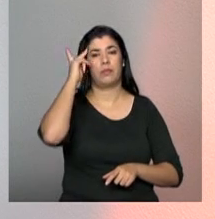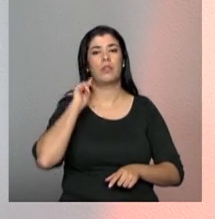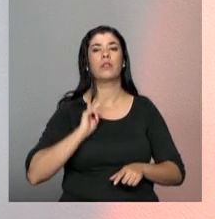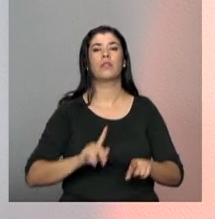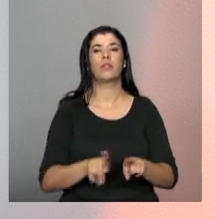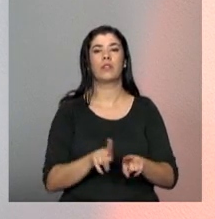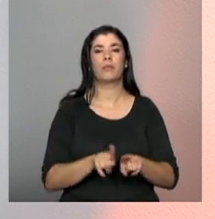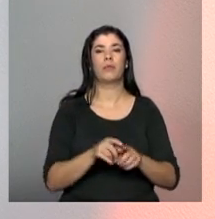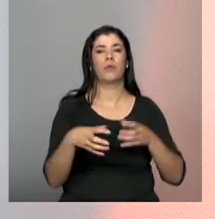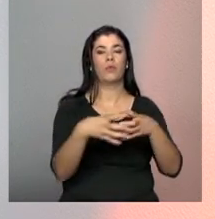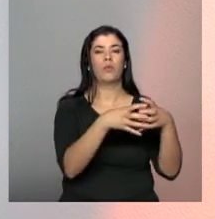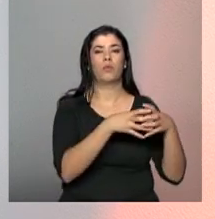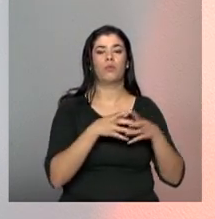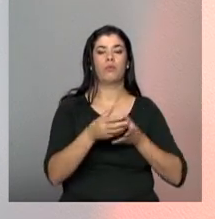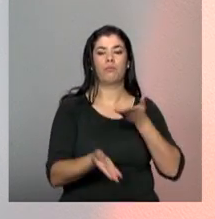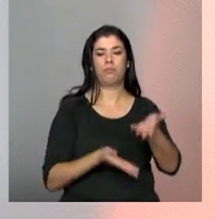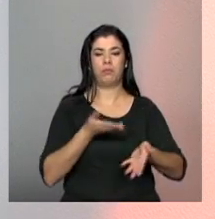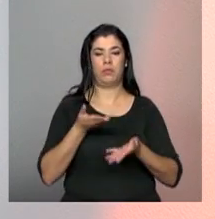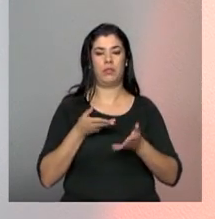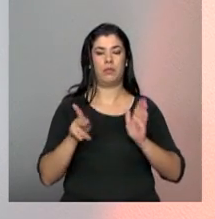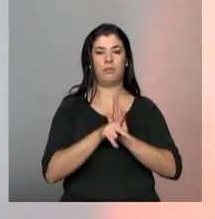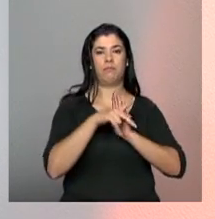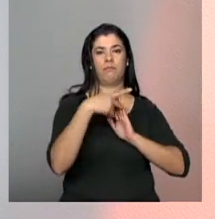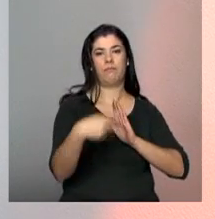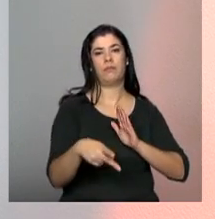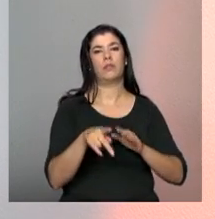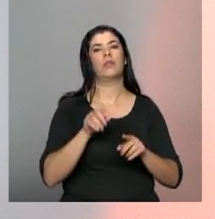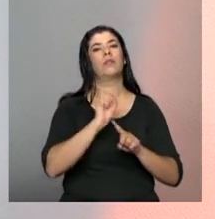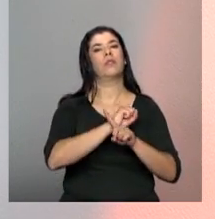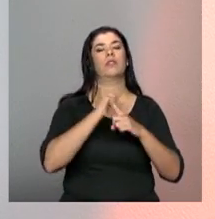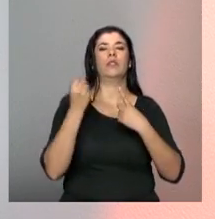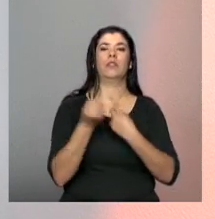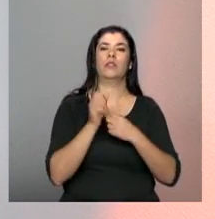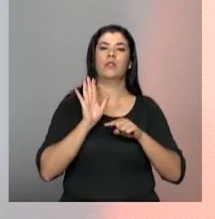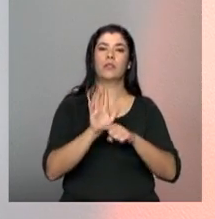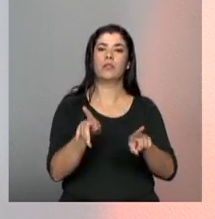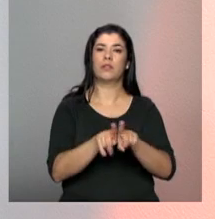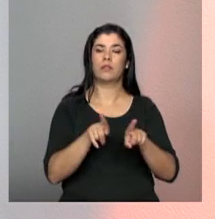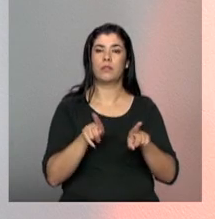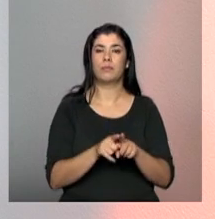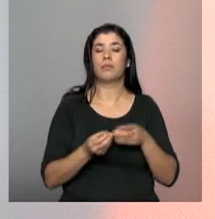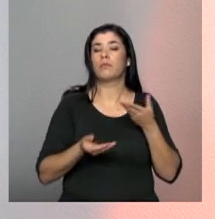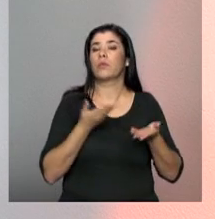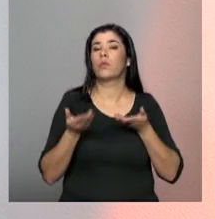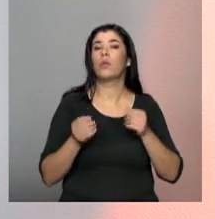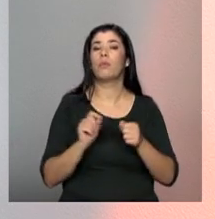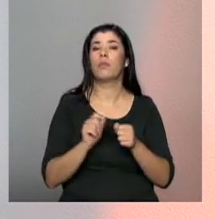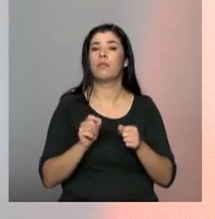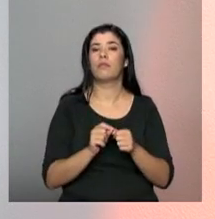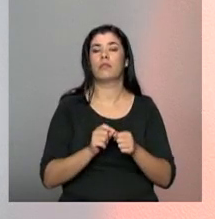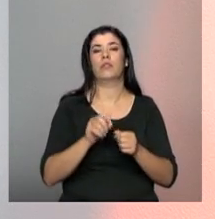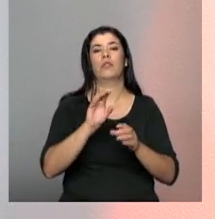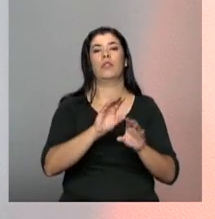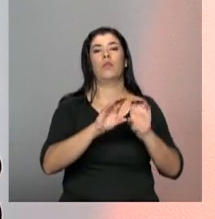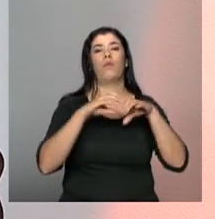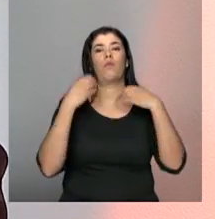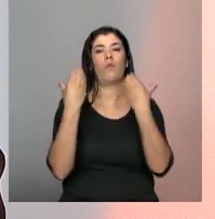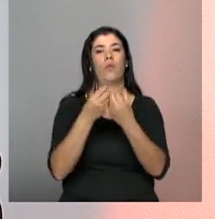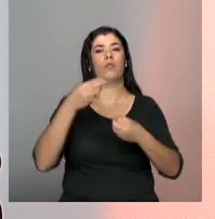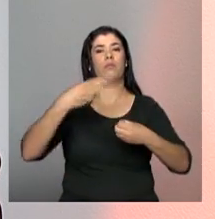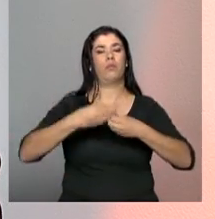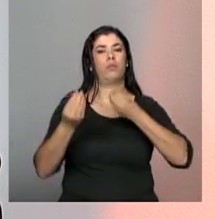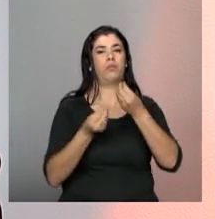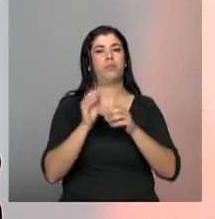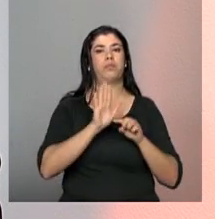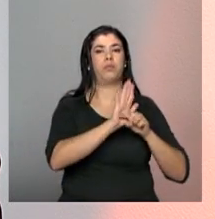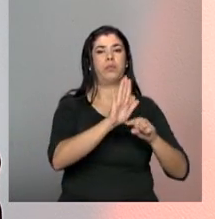entidades parceiras, que compõem a rede sócio-assistencial. Bom, então, cabe ao Conselho Municipal dar as diretrizes de como